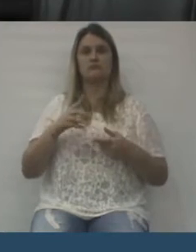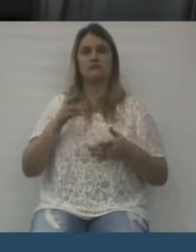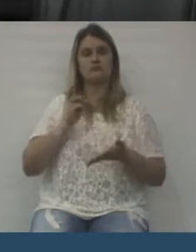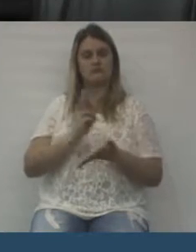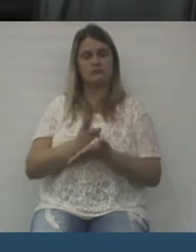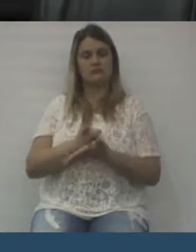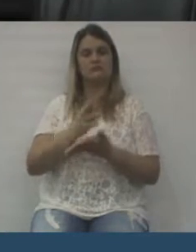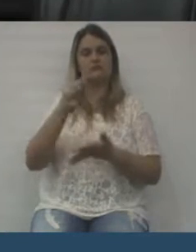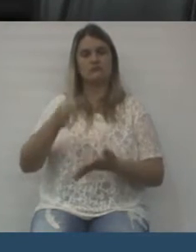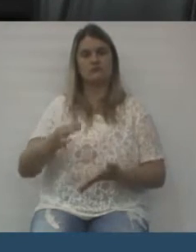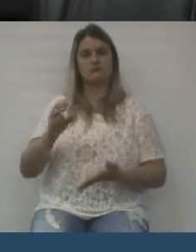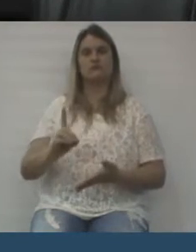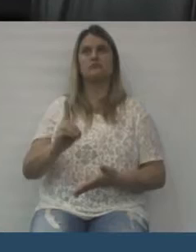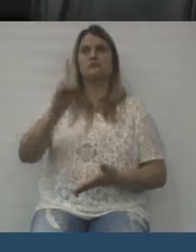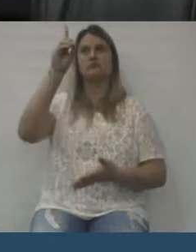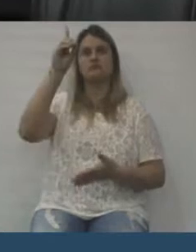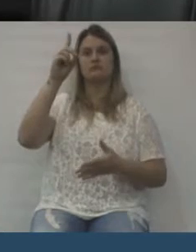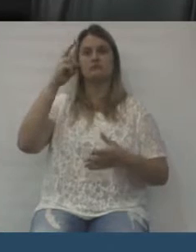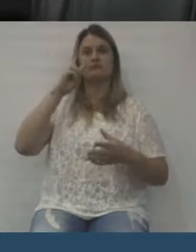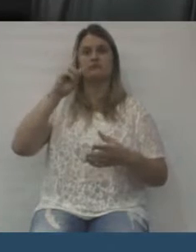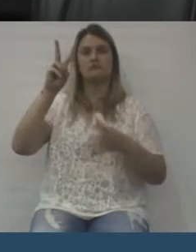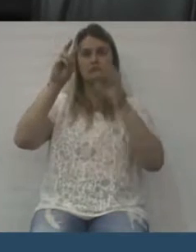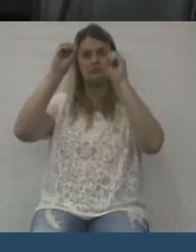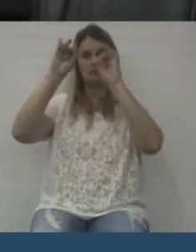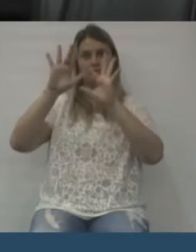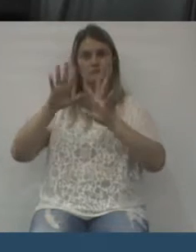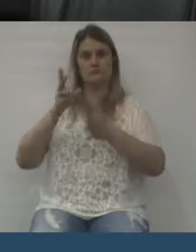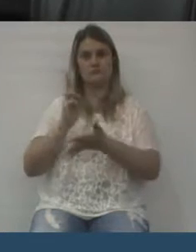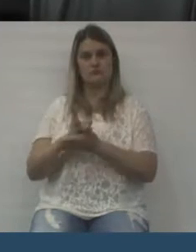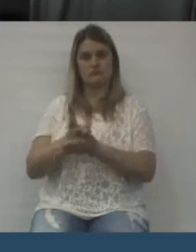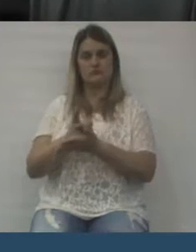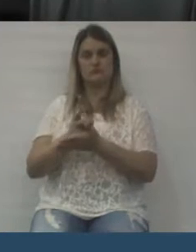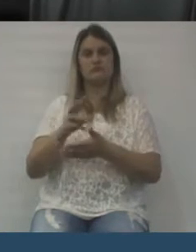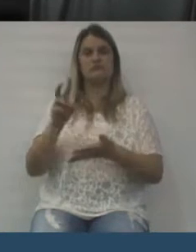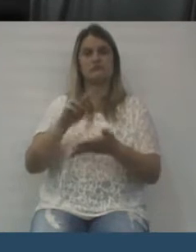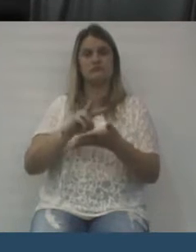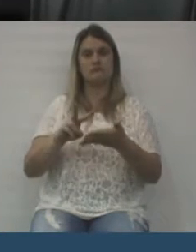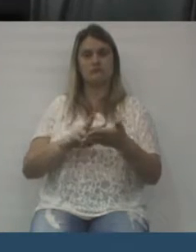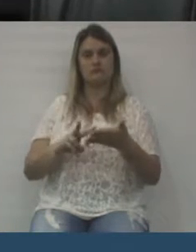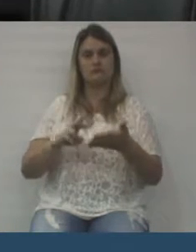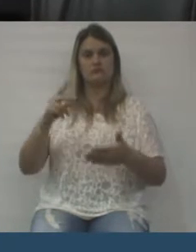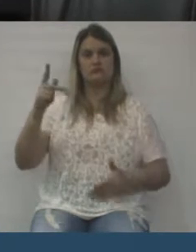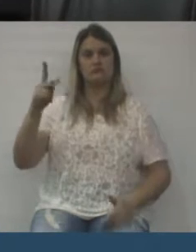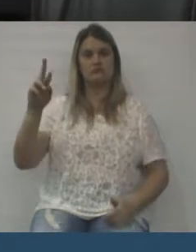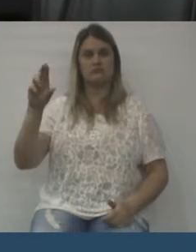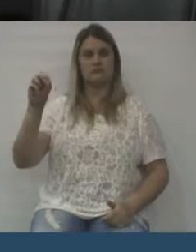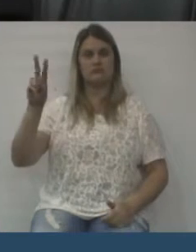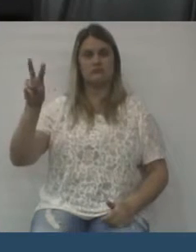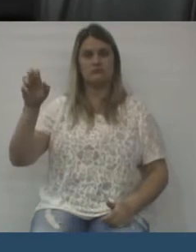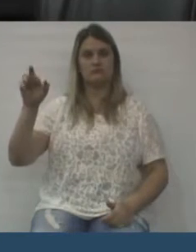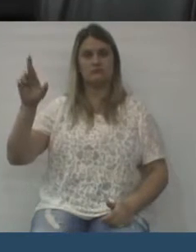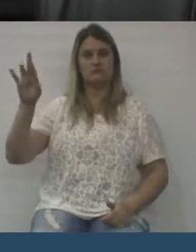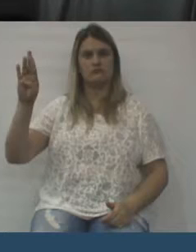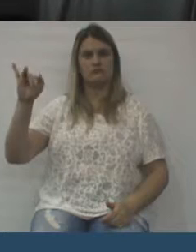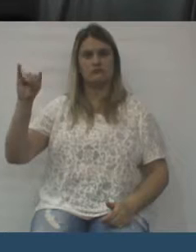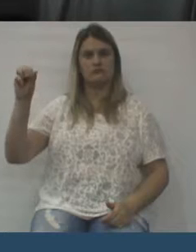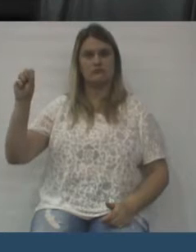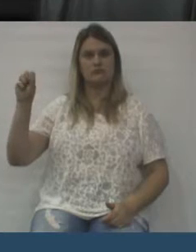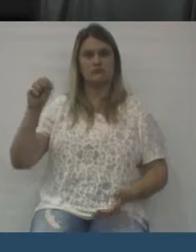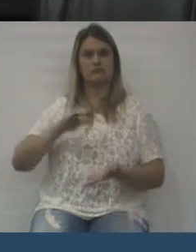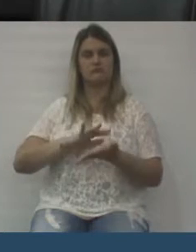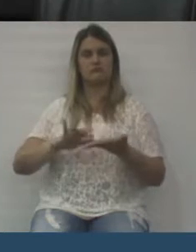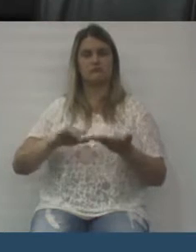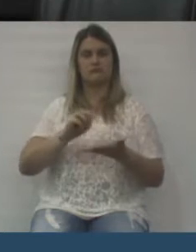mas com certeza você será reconhecido por Deus e aqui foi lido em Provérbios 21, 2, 3 que o